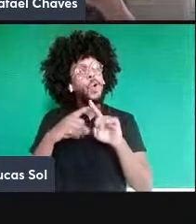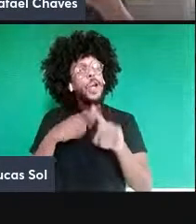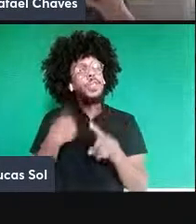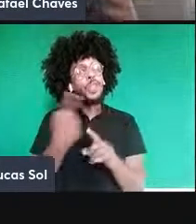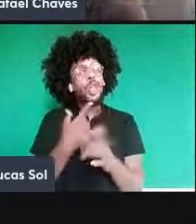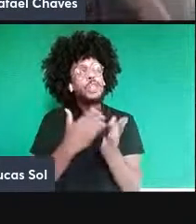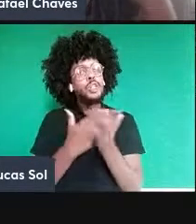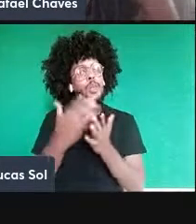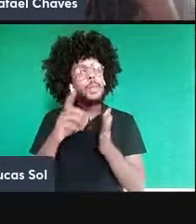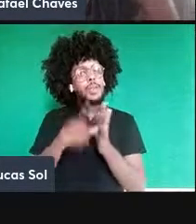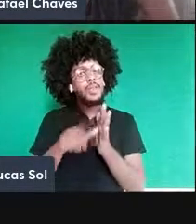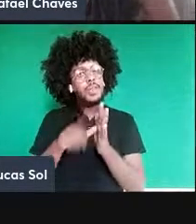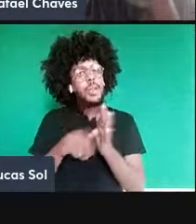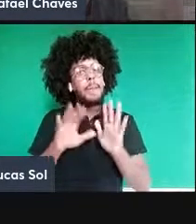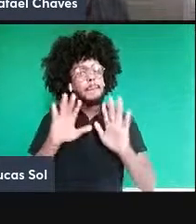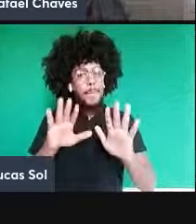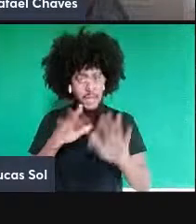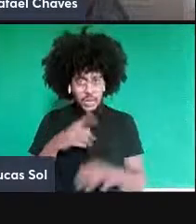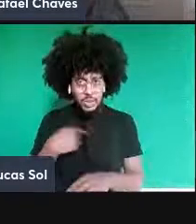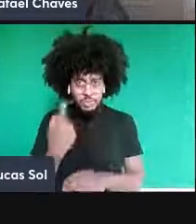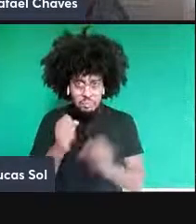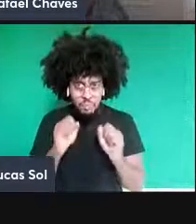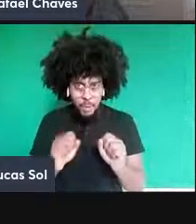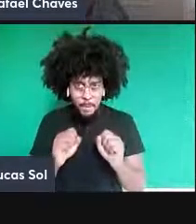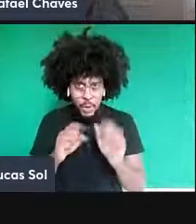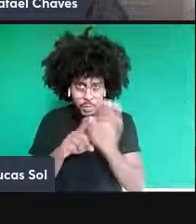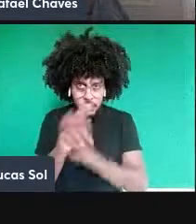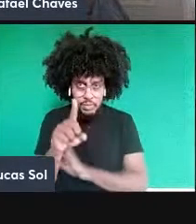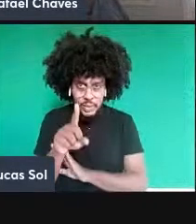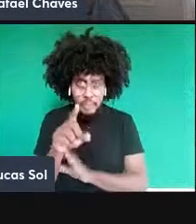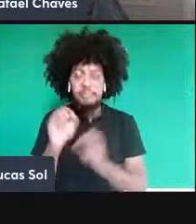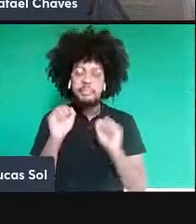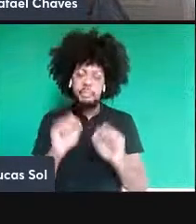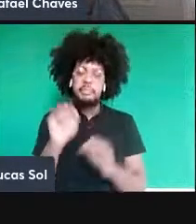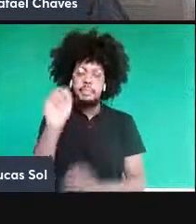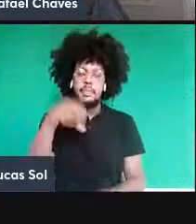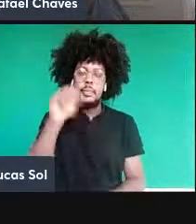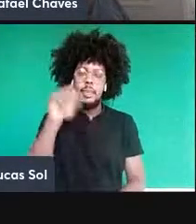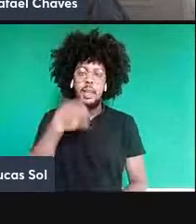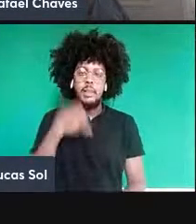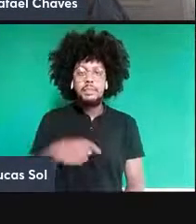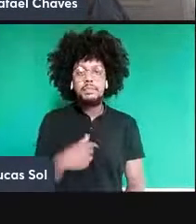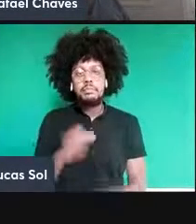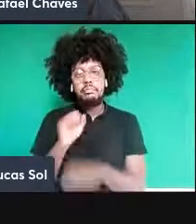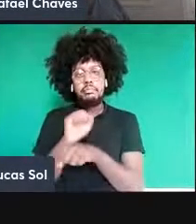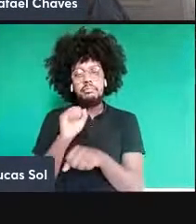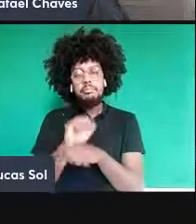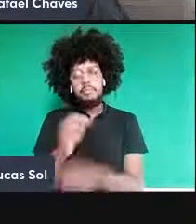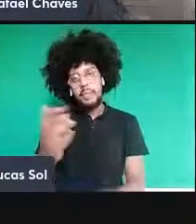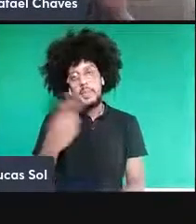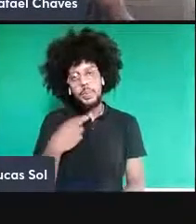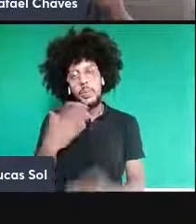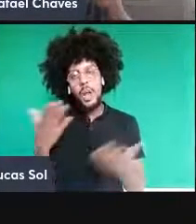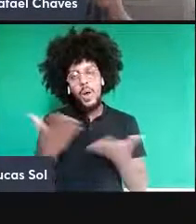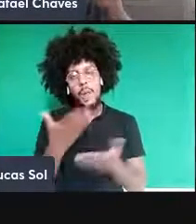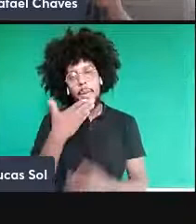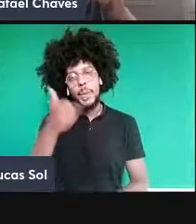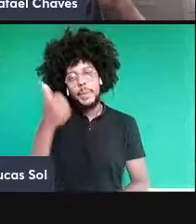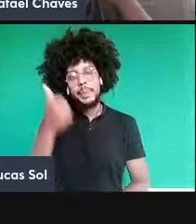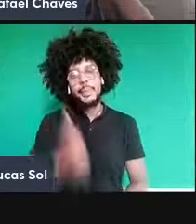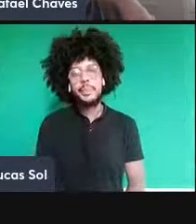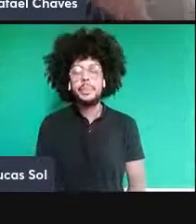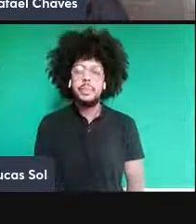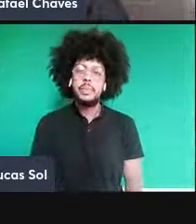nós já mandamos uma pergunta agora. Pode mandar sim. Eu prefiro responder agora. Tá ok. Temos a